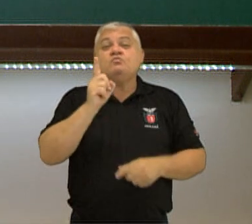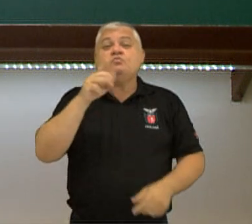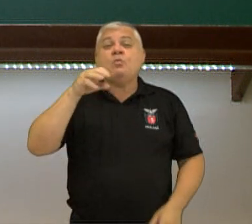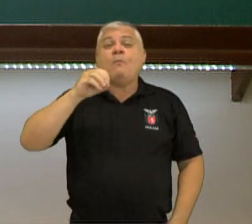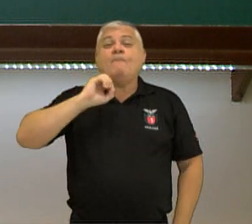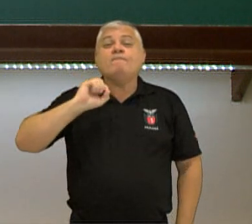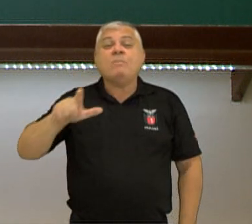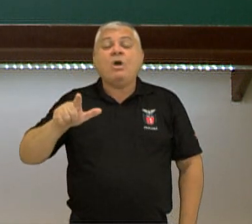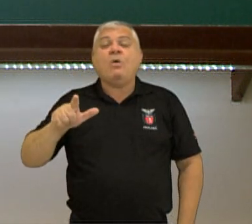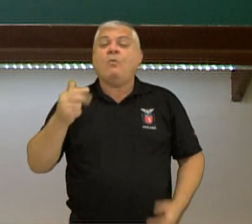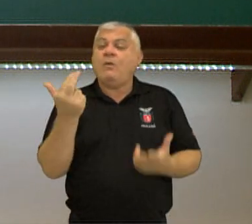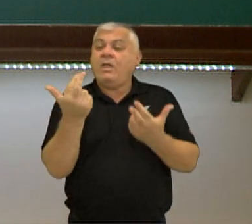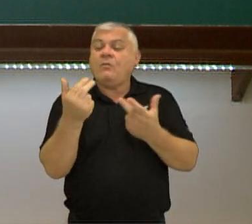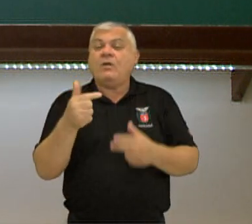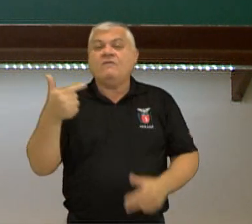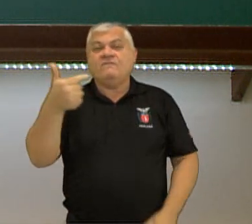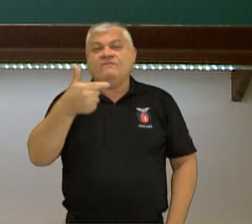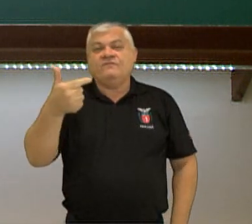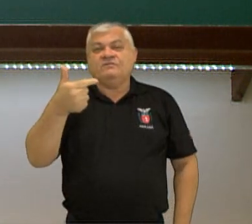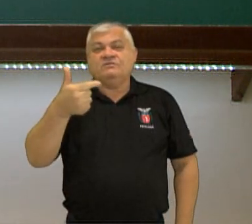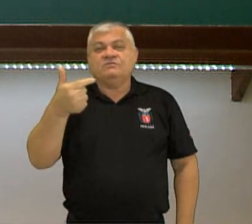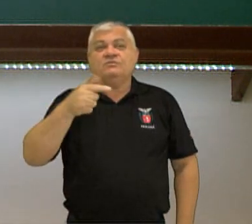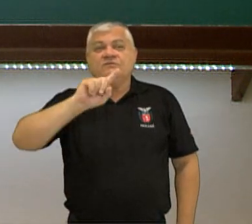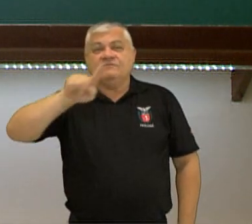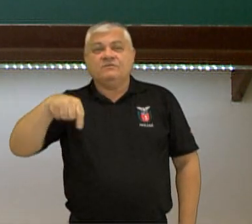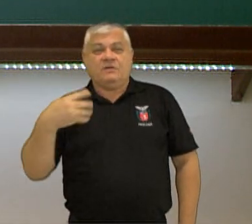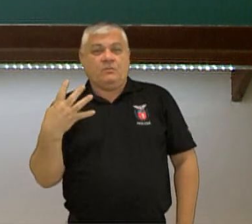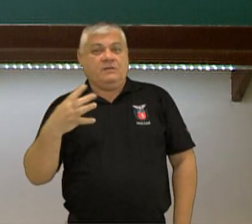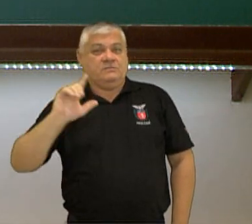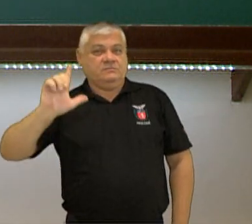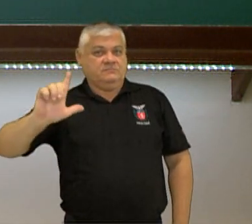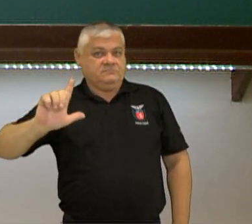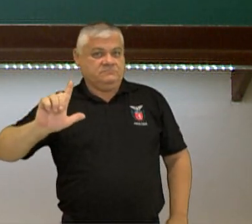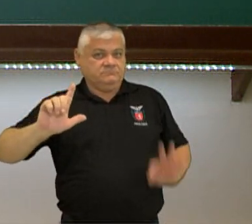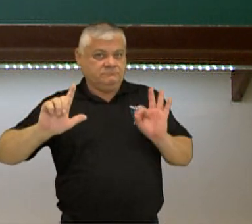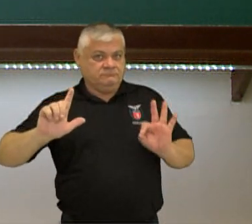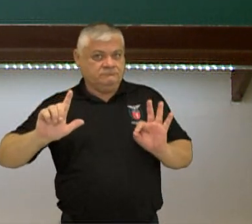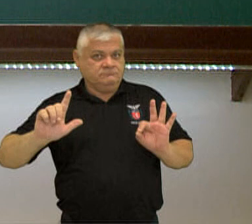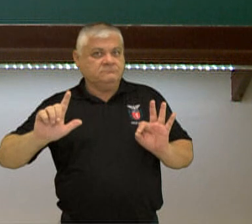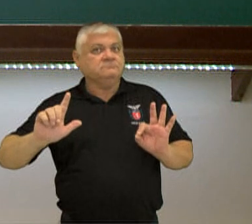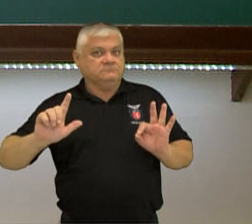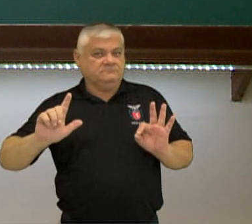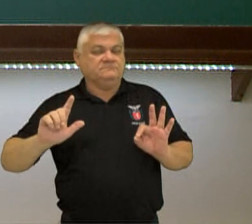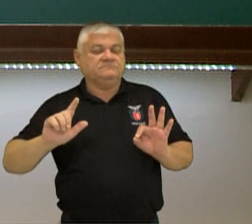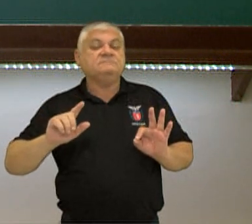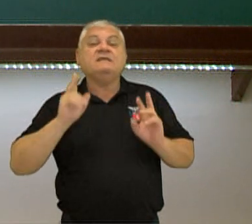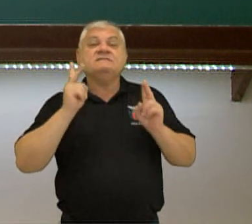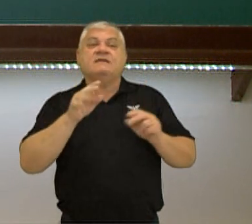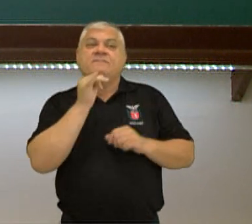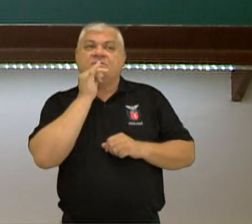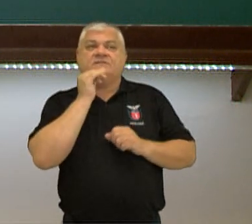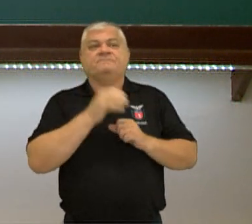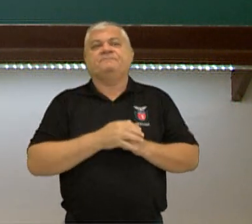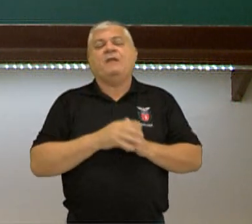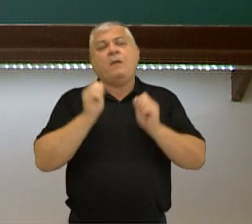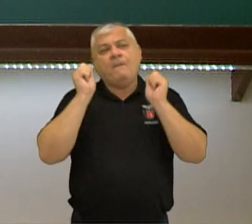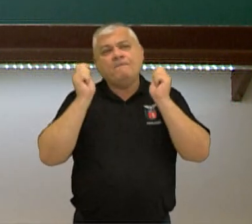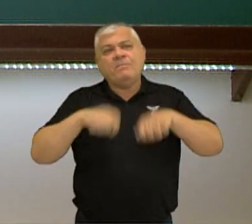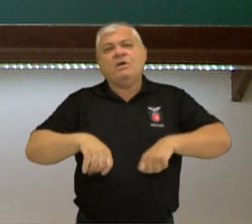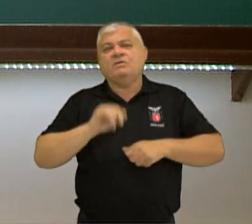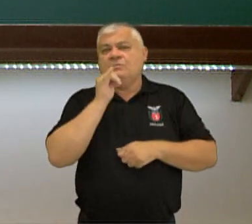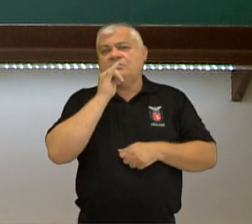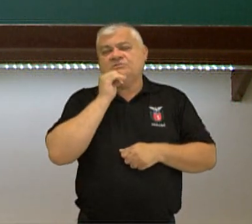22,4 litros. Lembrando que você pode tirar várias relações daqui, tá? Então, eu posso ter somente